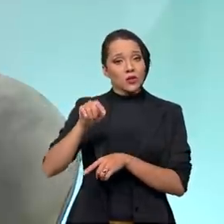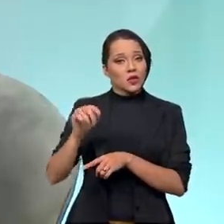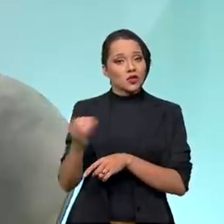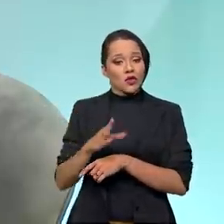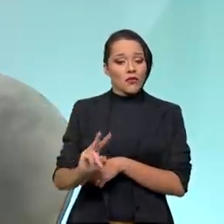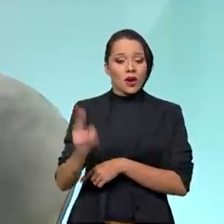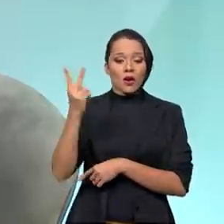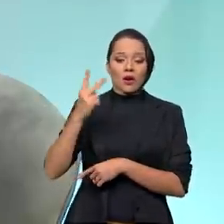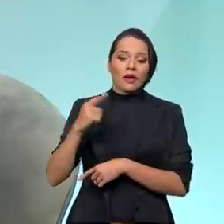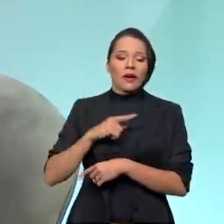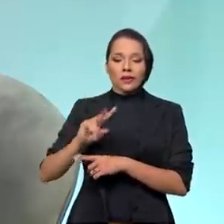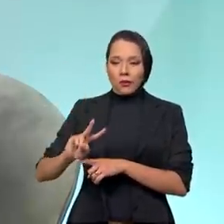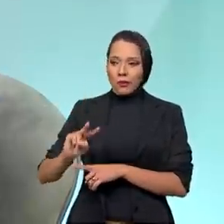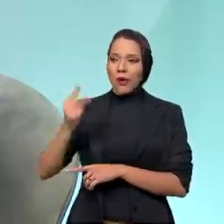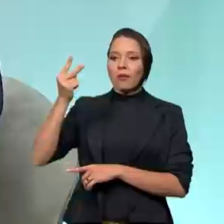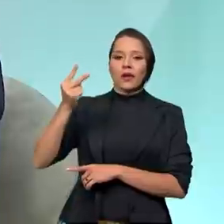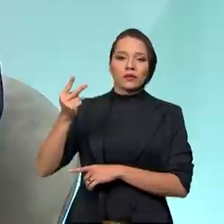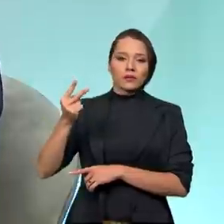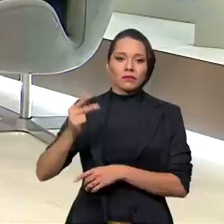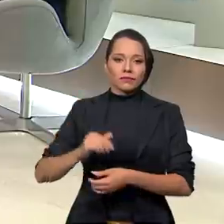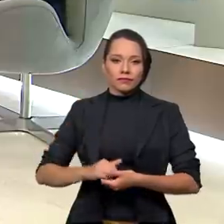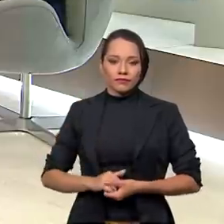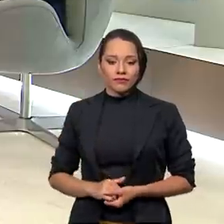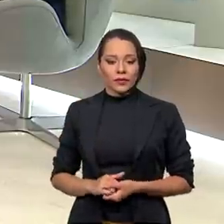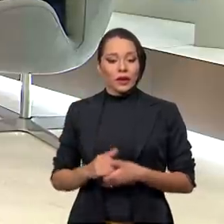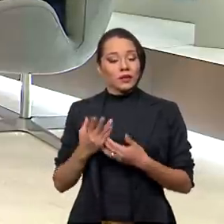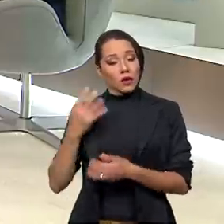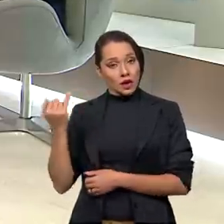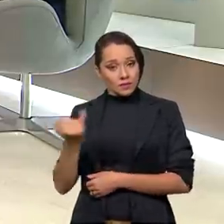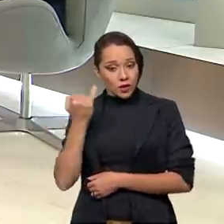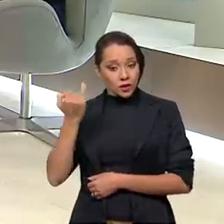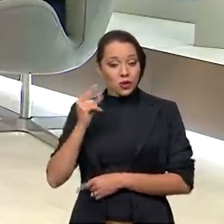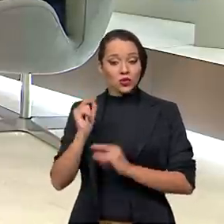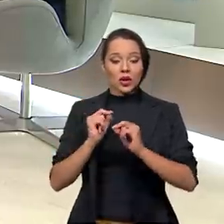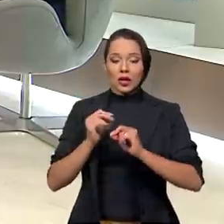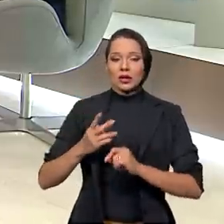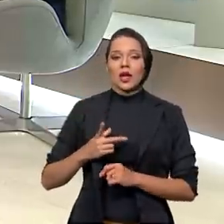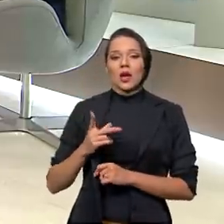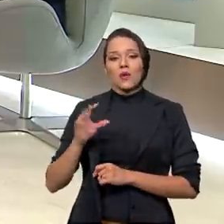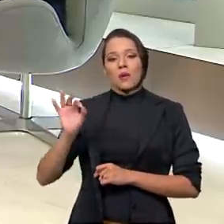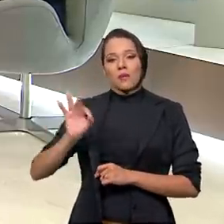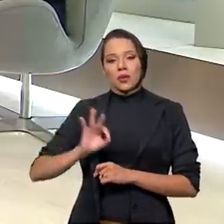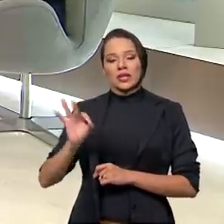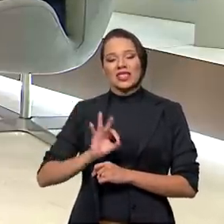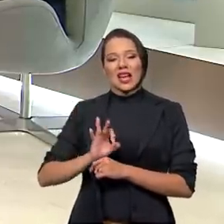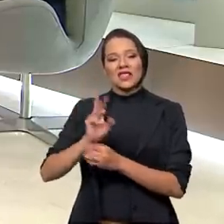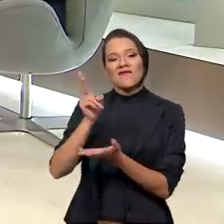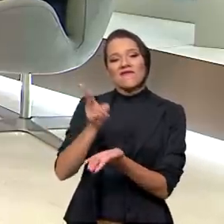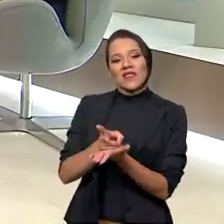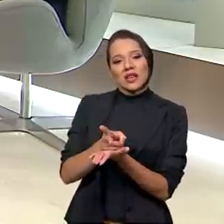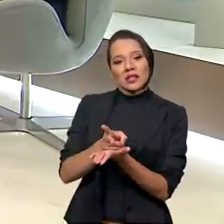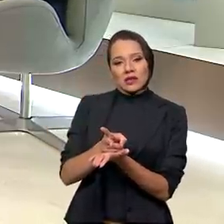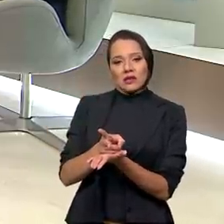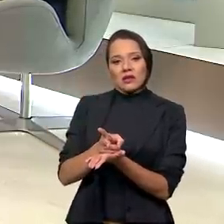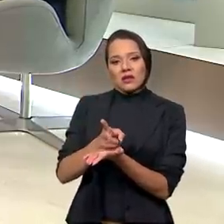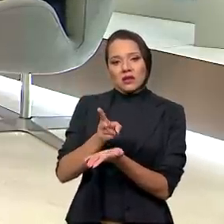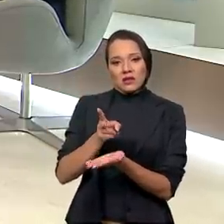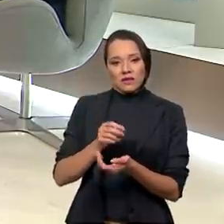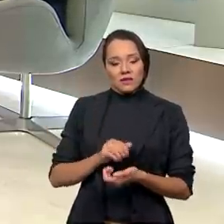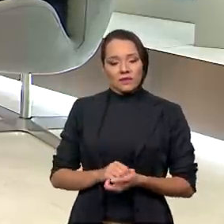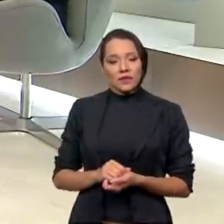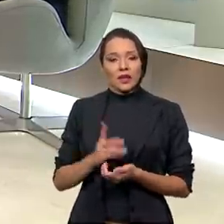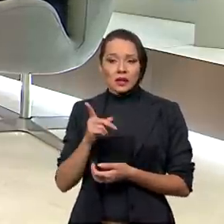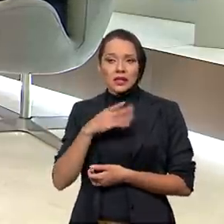novo preço e aí nós temos um aumento potencializado. Então, o fundamental realmente é nós termos uma alíquota fixa por litro para o ICMS,